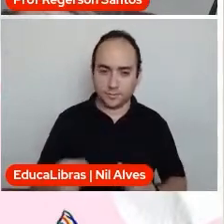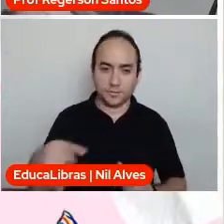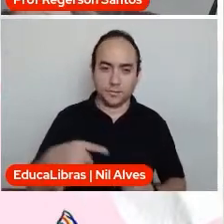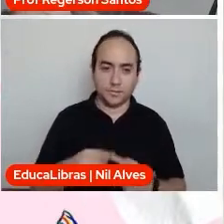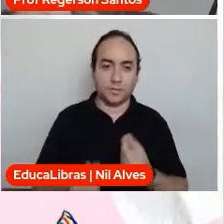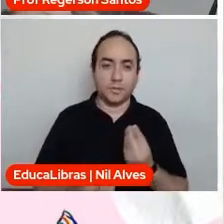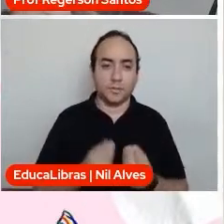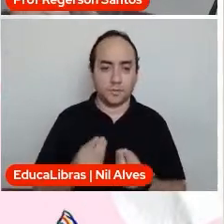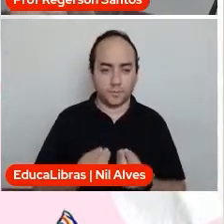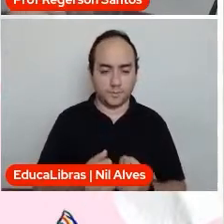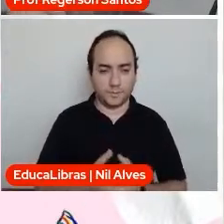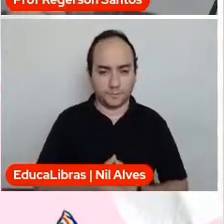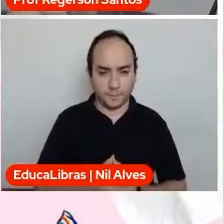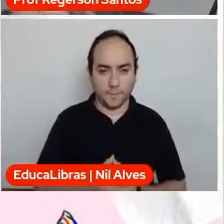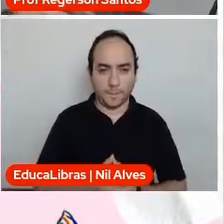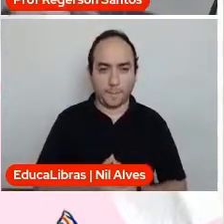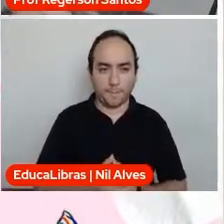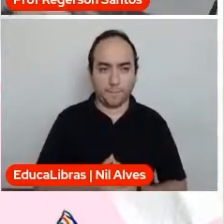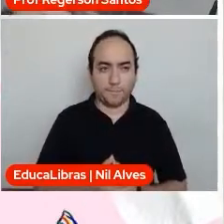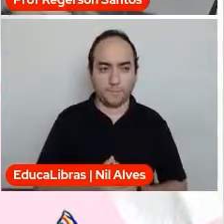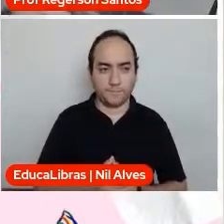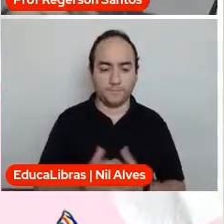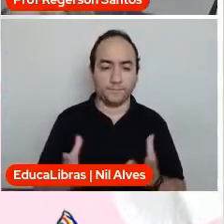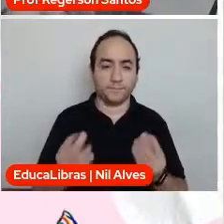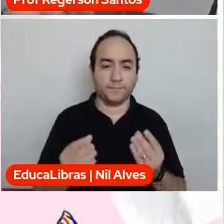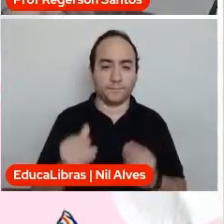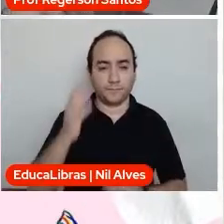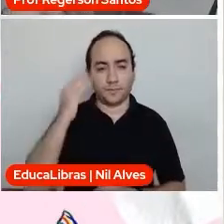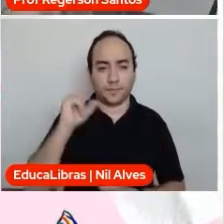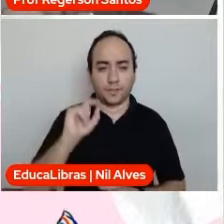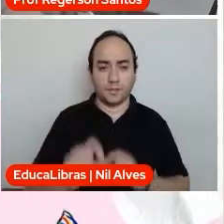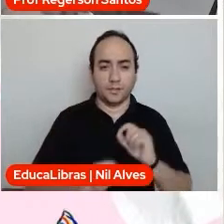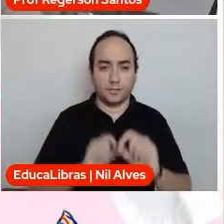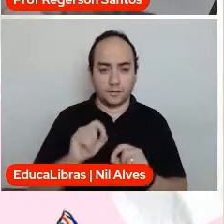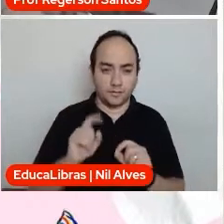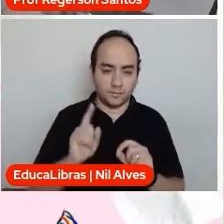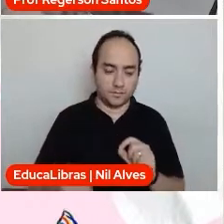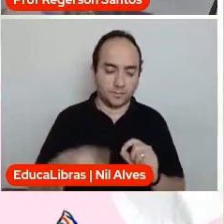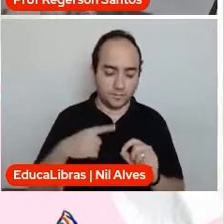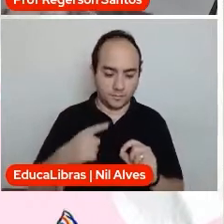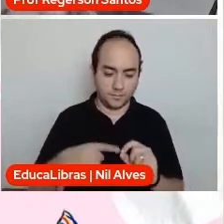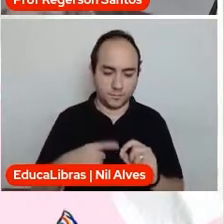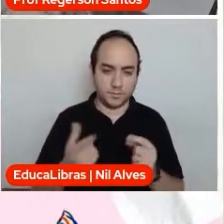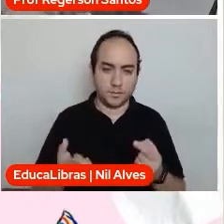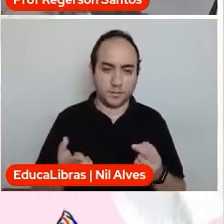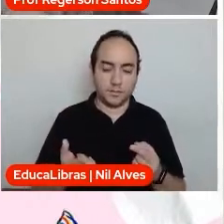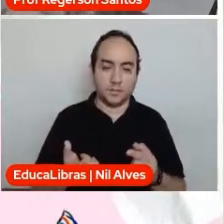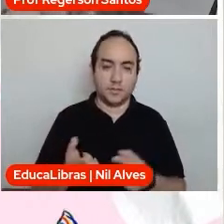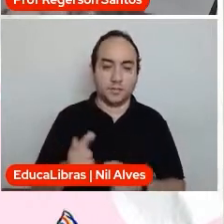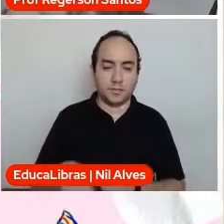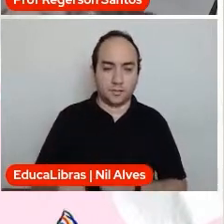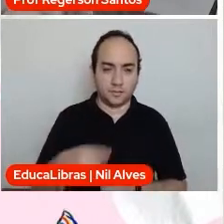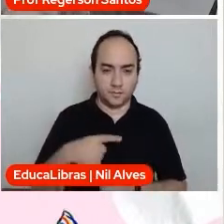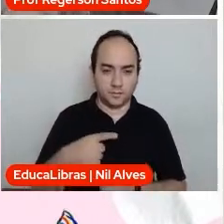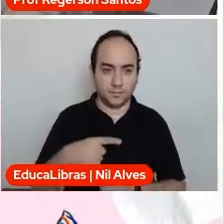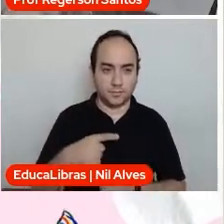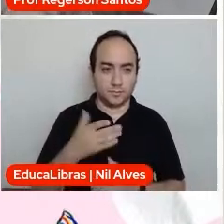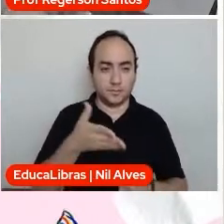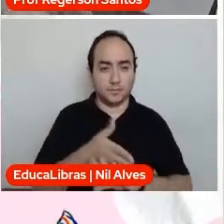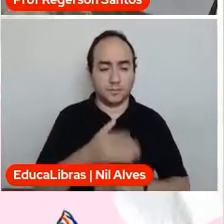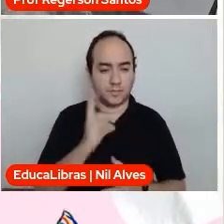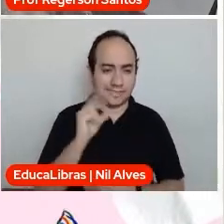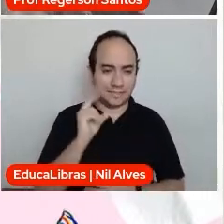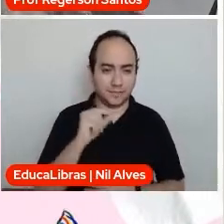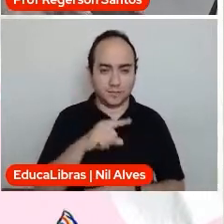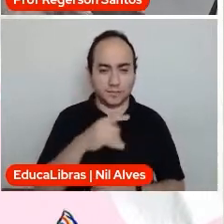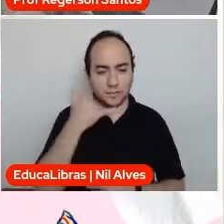imensa. Muitos sabem, até têm os seus celulares, mas não têm acesso ou não têm condições